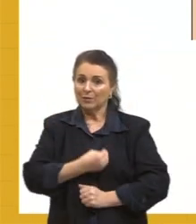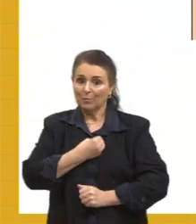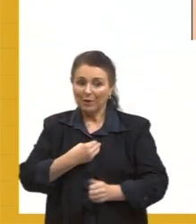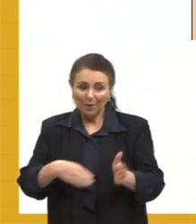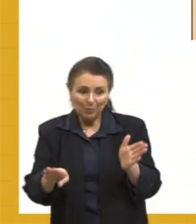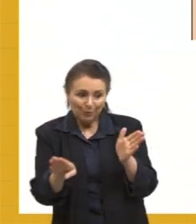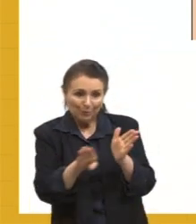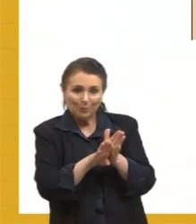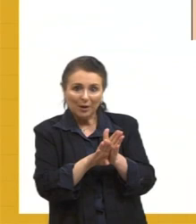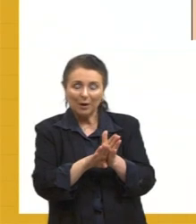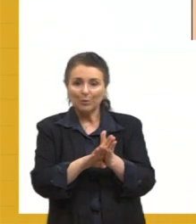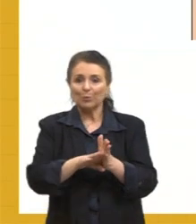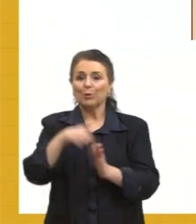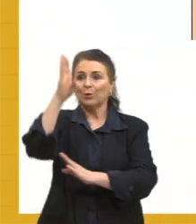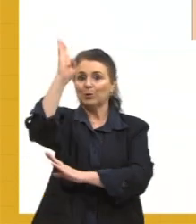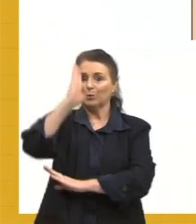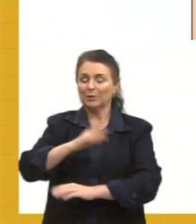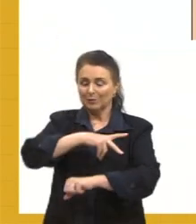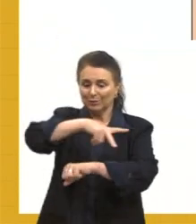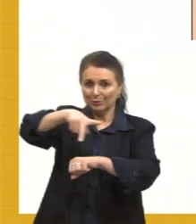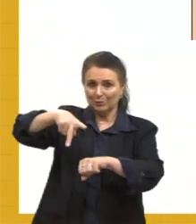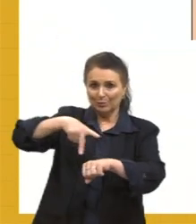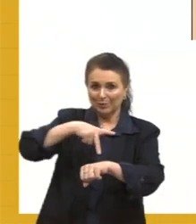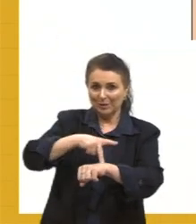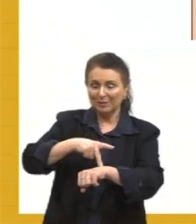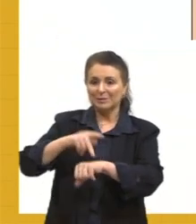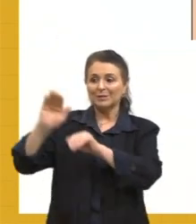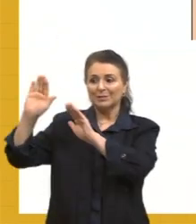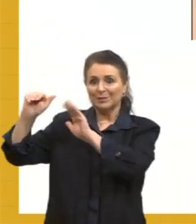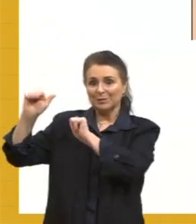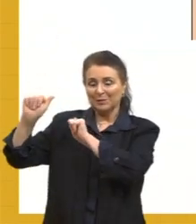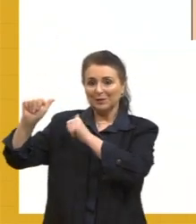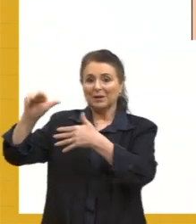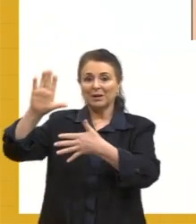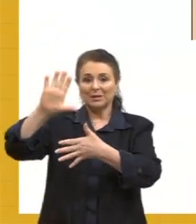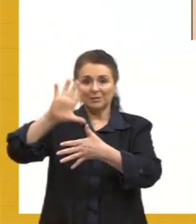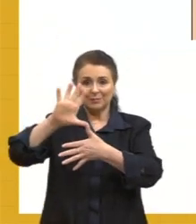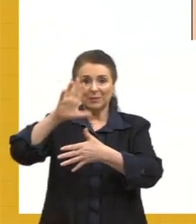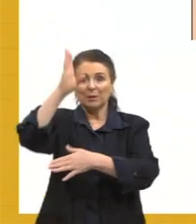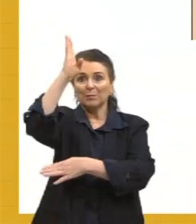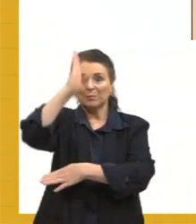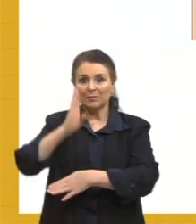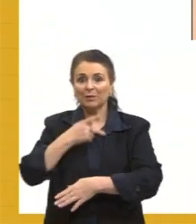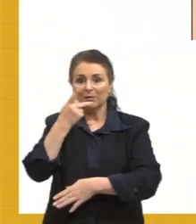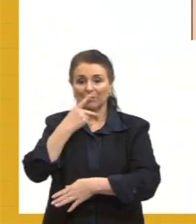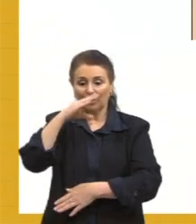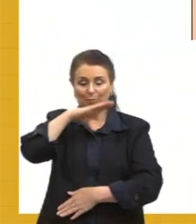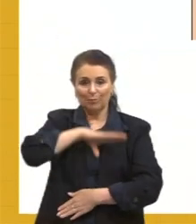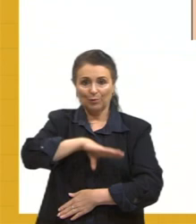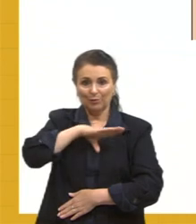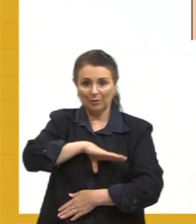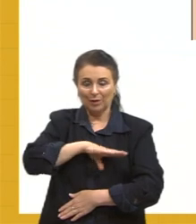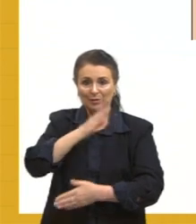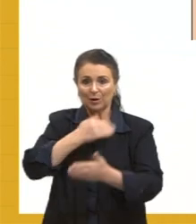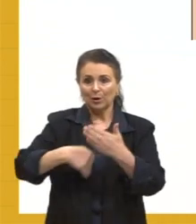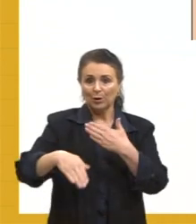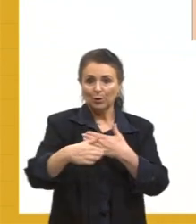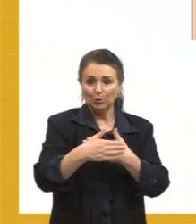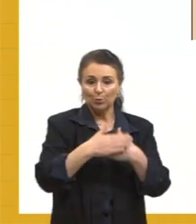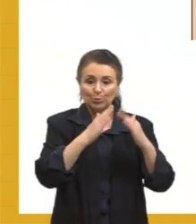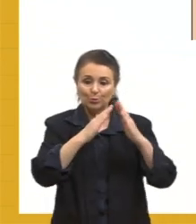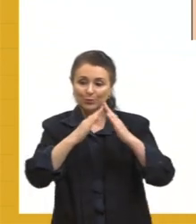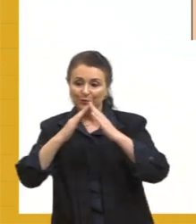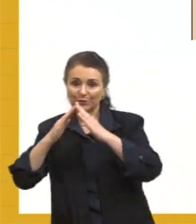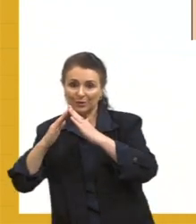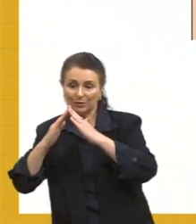os habitantes do Brasil e dos países hispano-americanos. Brasil, gente, país que fala a língua portuguesa. Todos os nossos vizinhos, ou a maioria